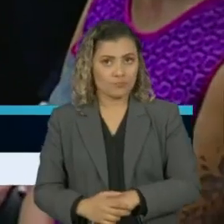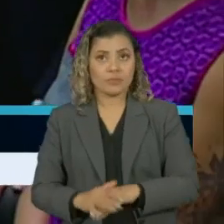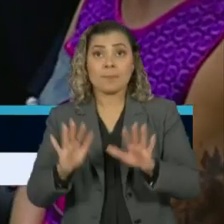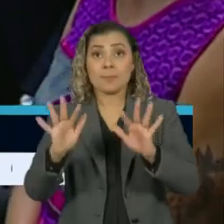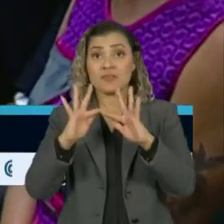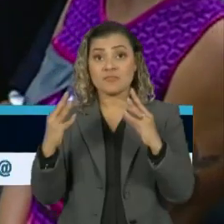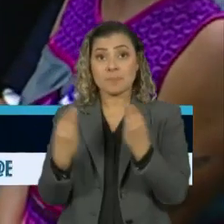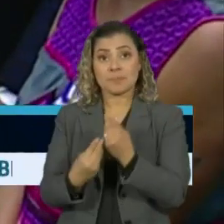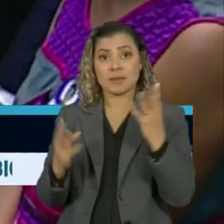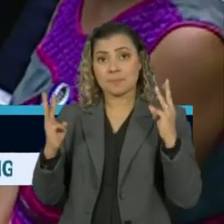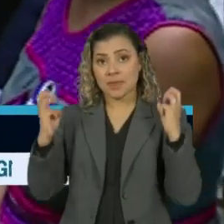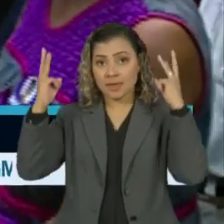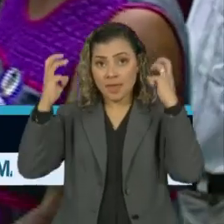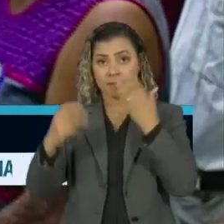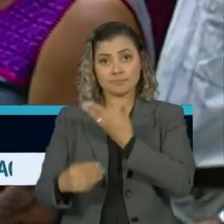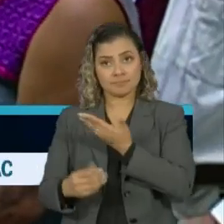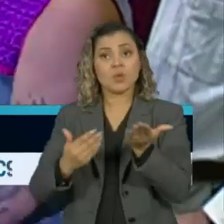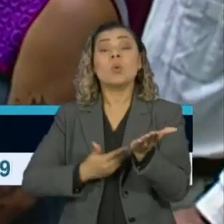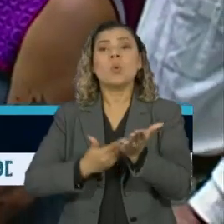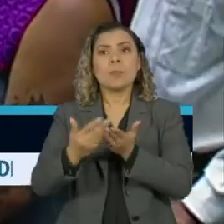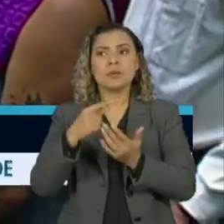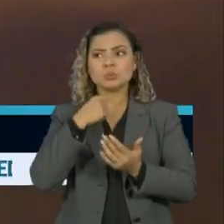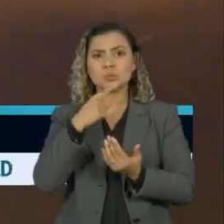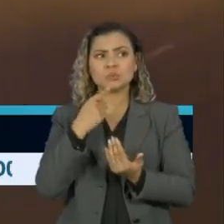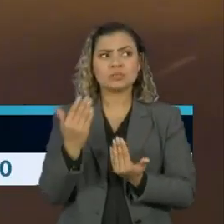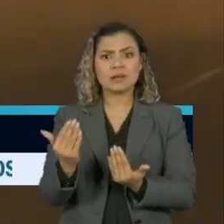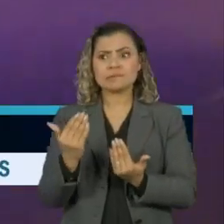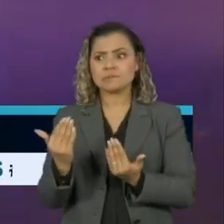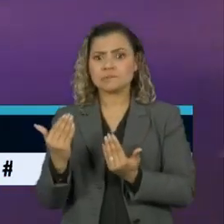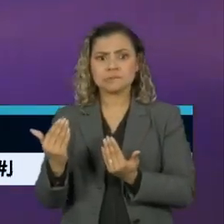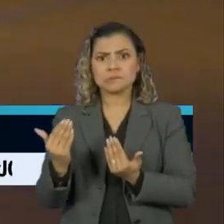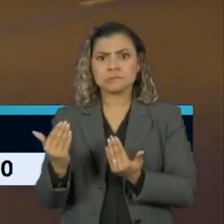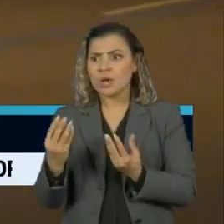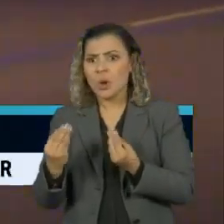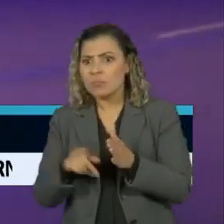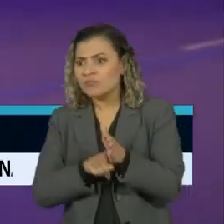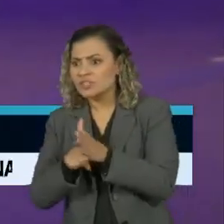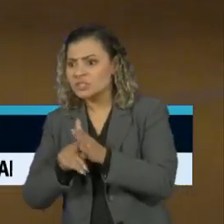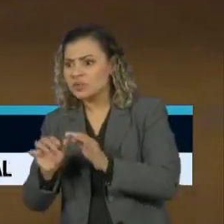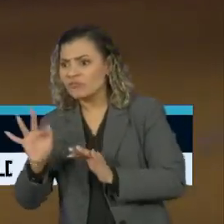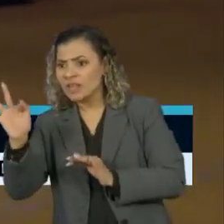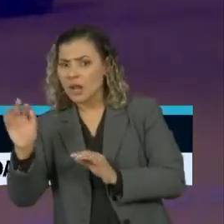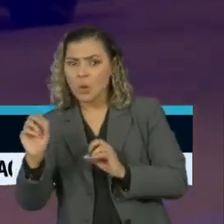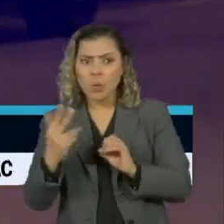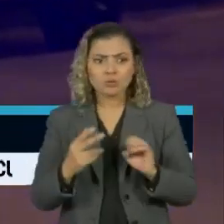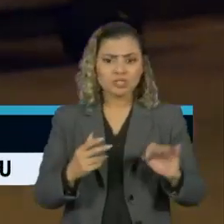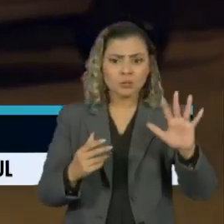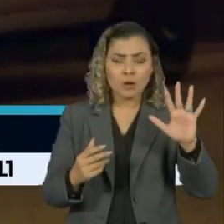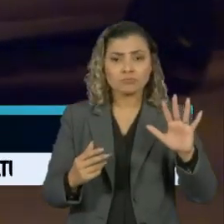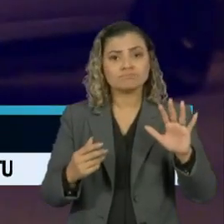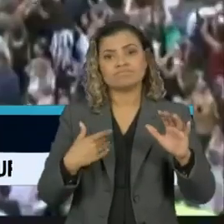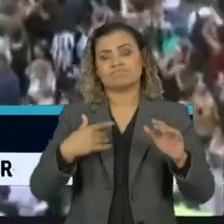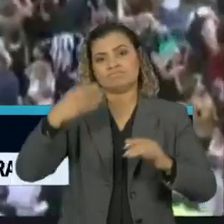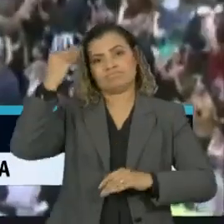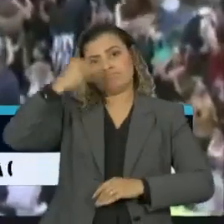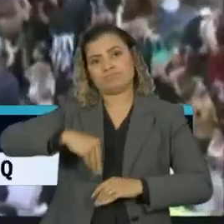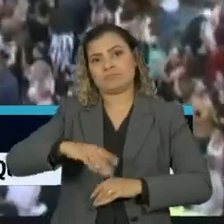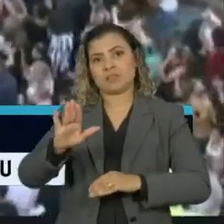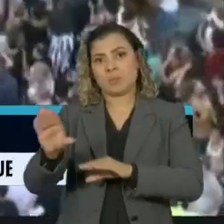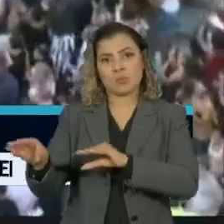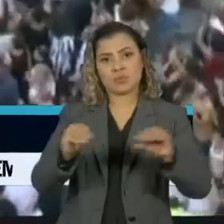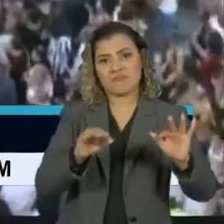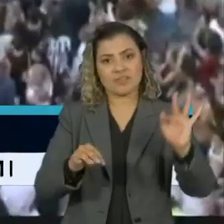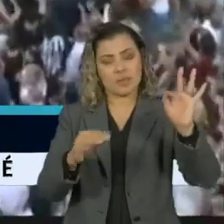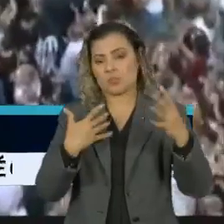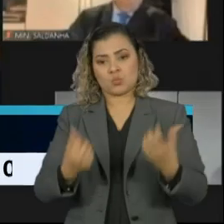família de Marielle, que no início também teve dúvidas sobre a competência das investigações, mudou de ideia, passou a ser contra a mudança.